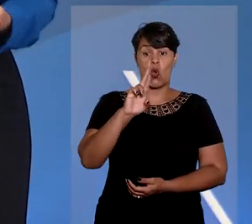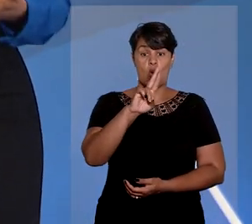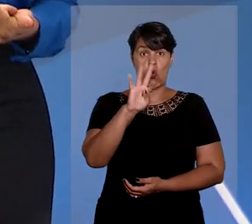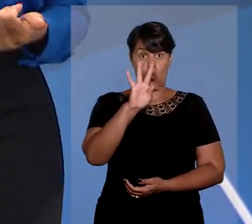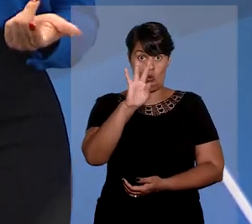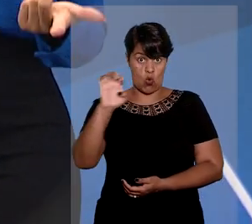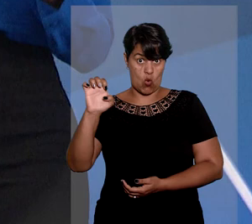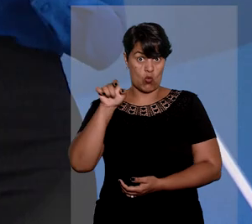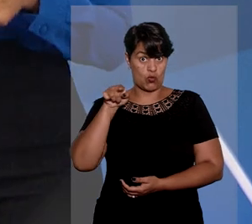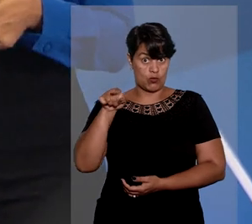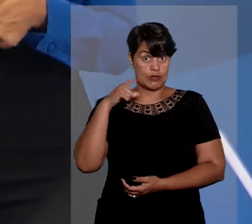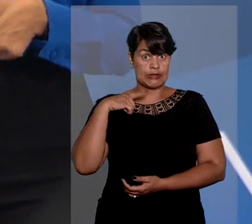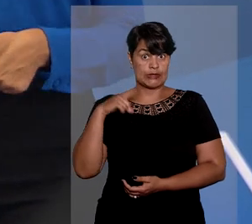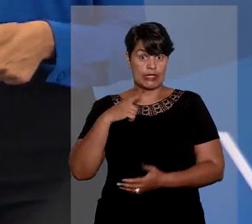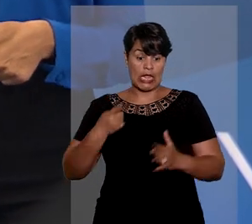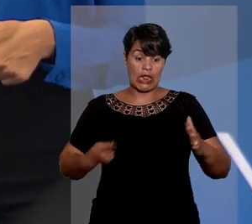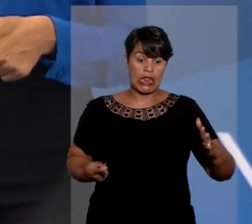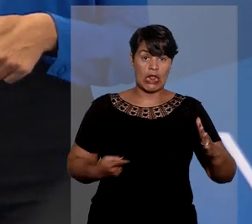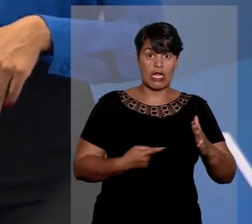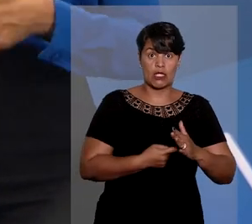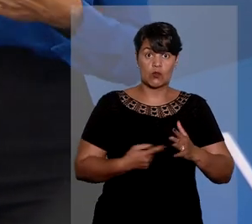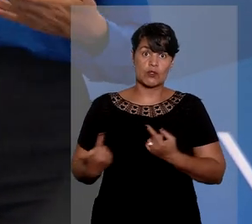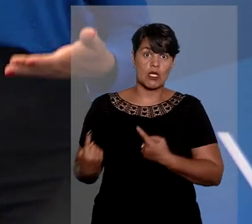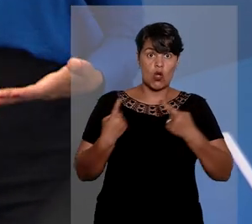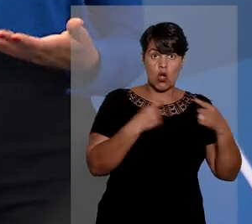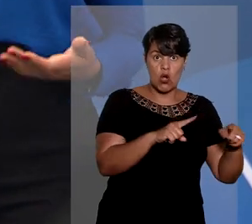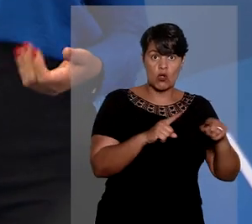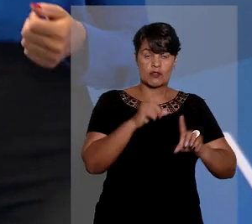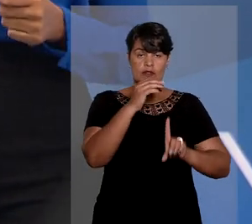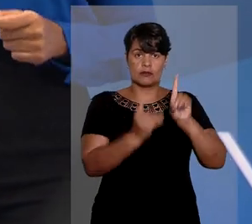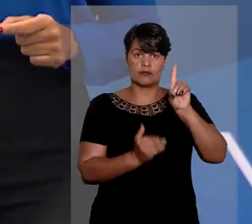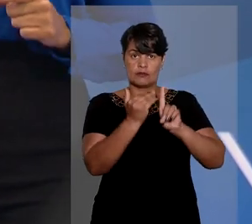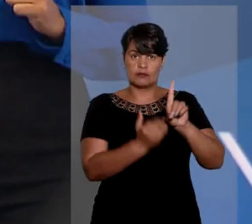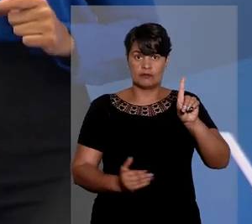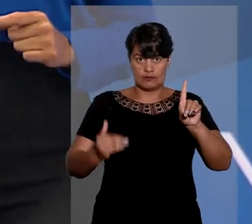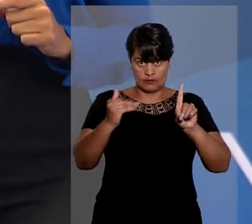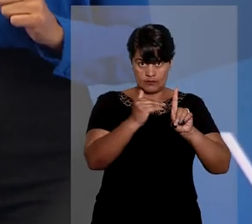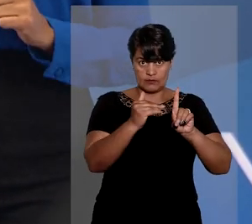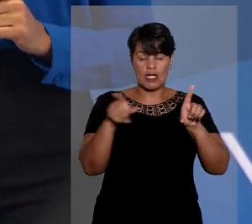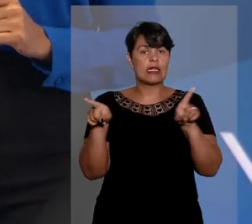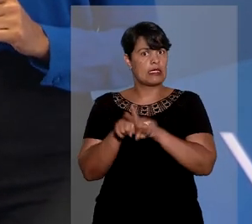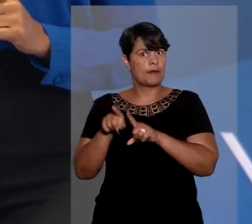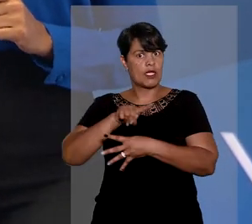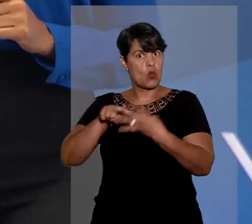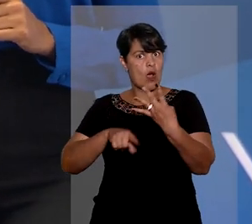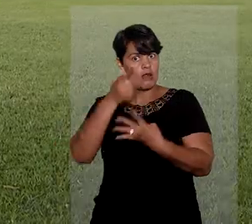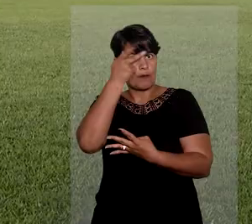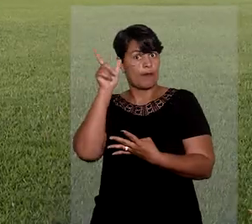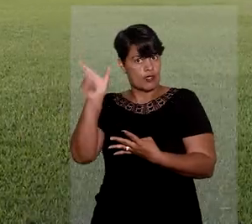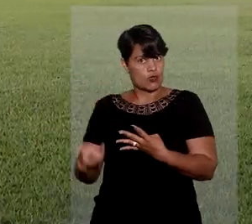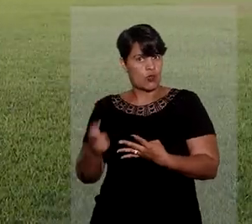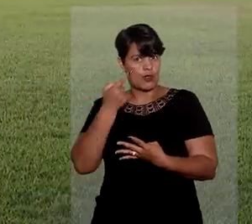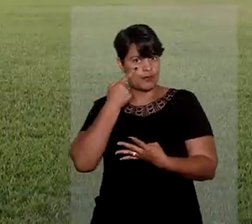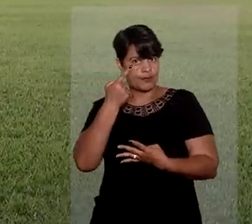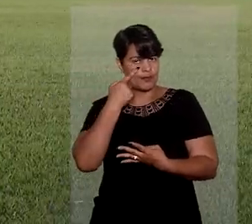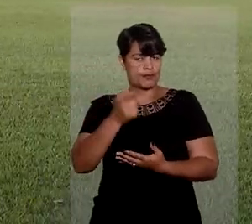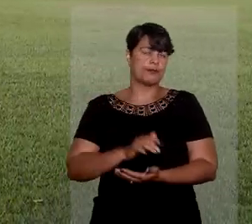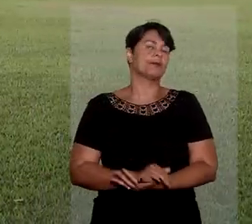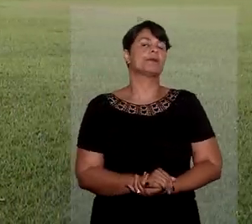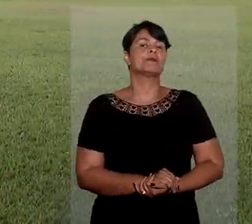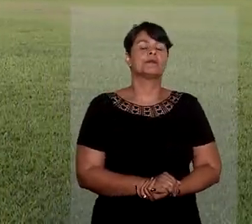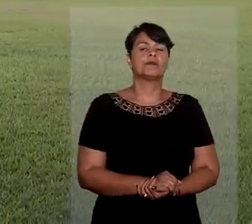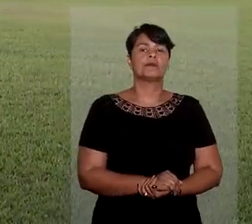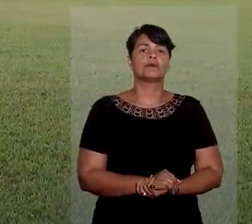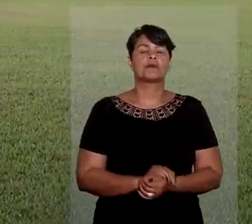receberam denúncia contra a desembargadora e outros quatro acusados na Operação Faroeste. Em decisão unânime,